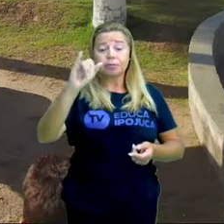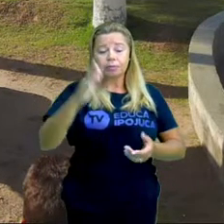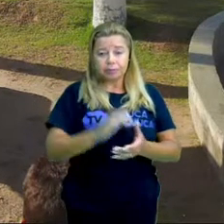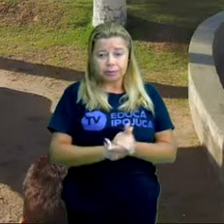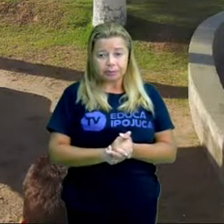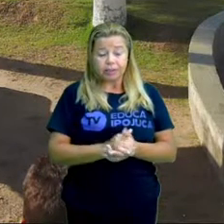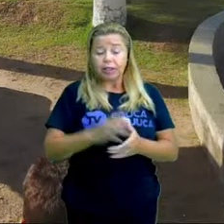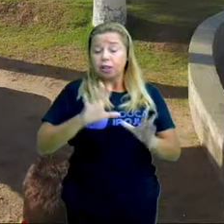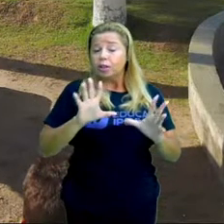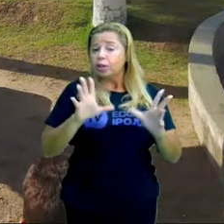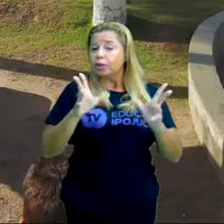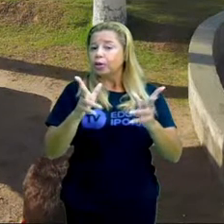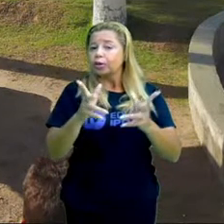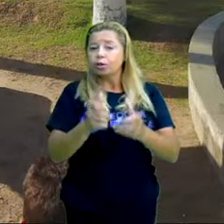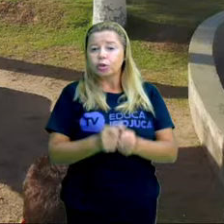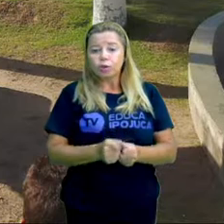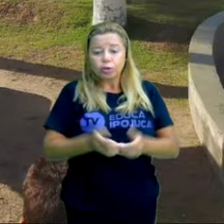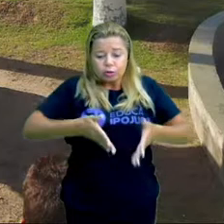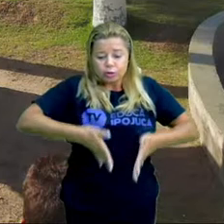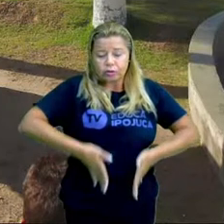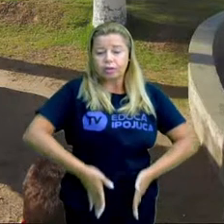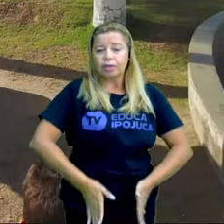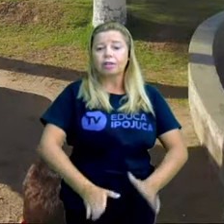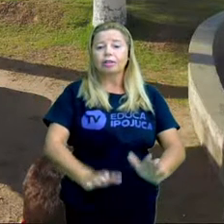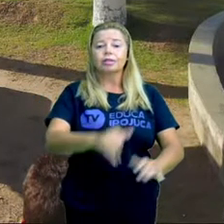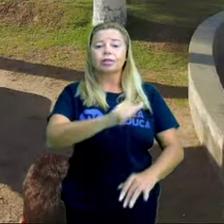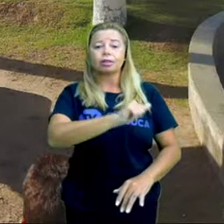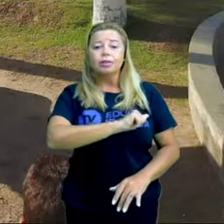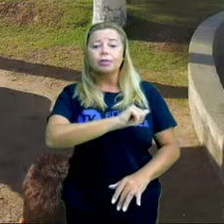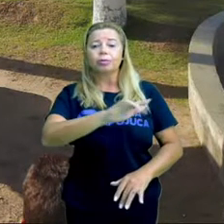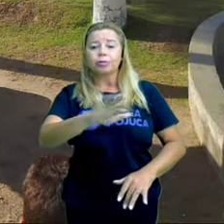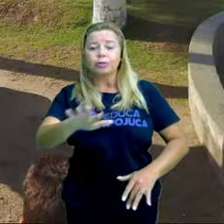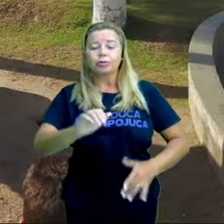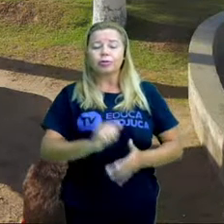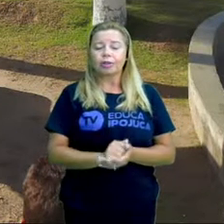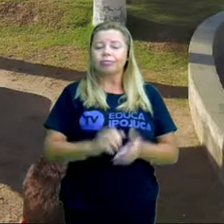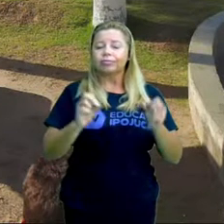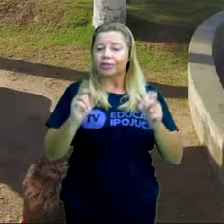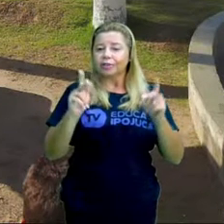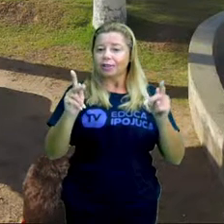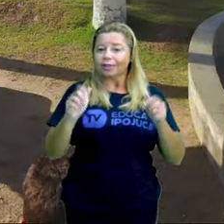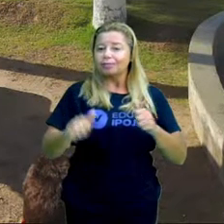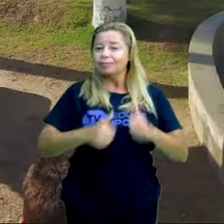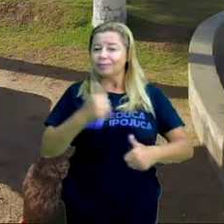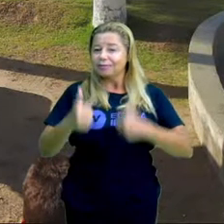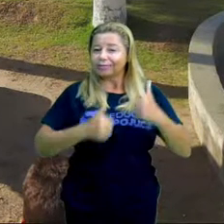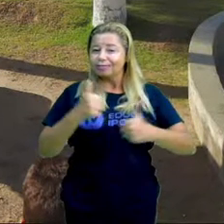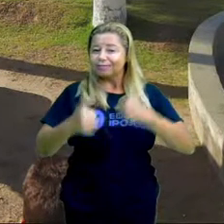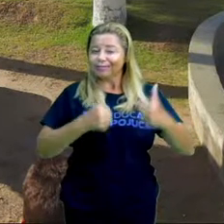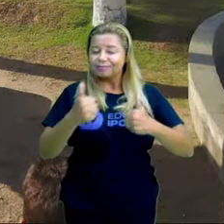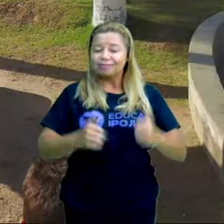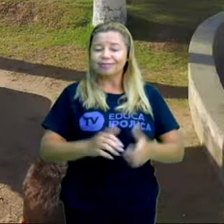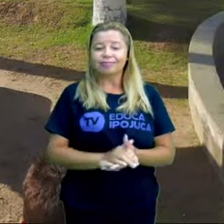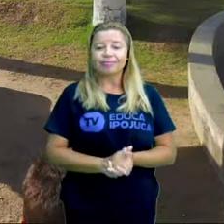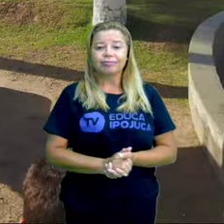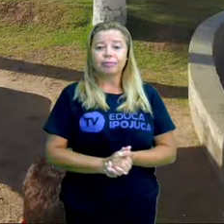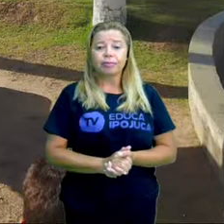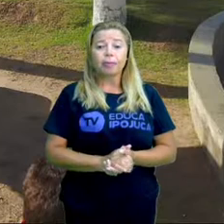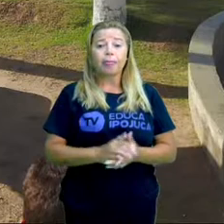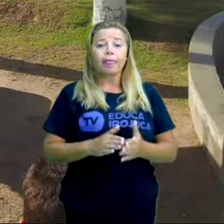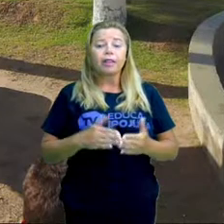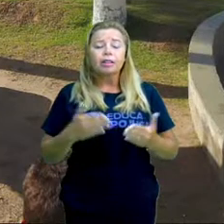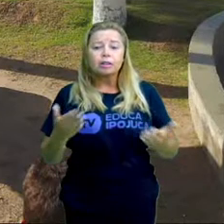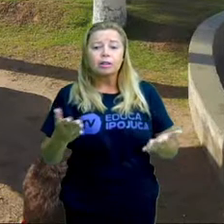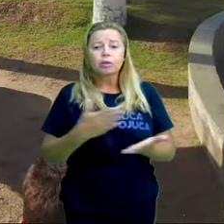do Ó, não, Nossa Senhora do Ó faz parte de ipojuca, ok? Beleza? E aí eu queria começar com esse lado